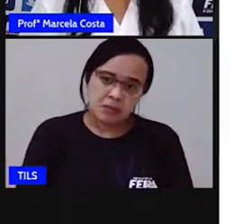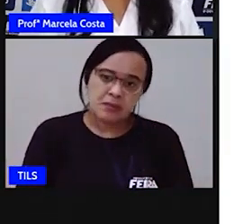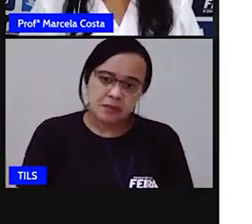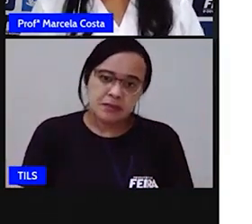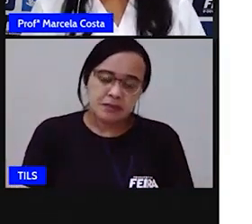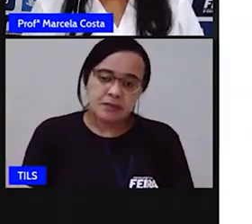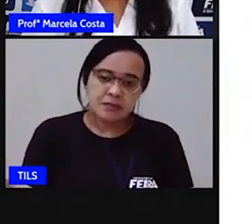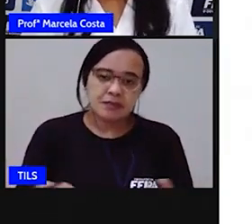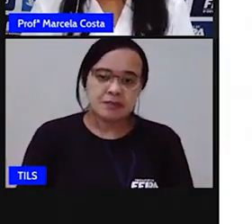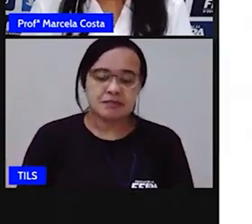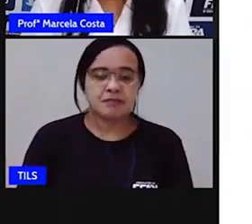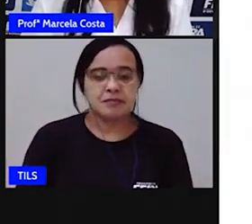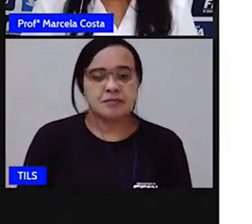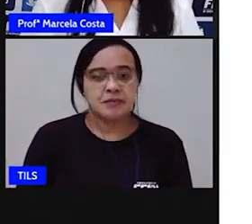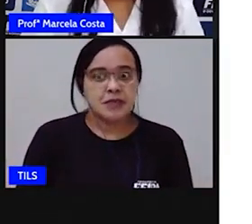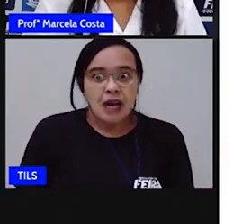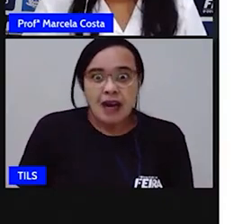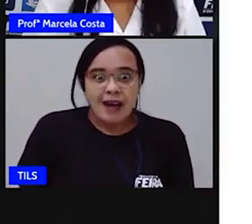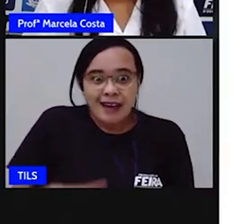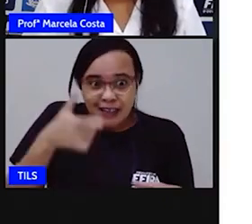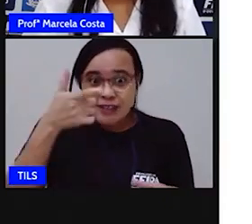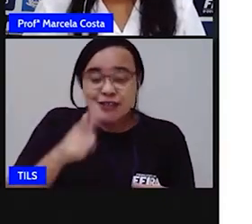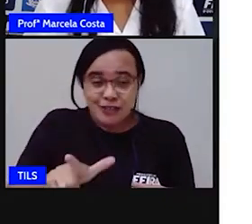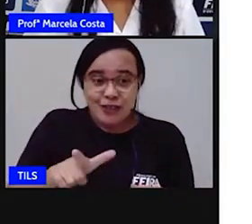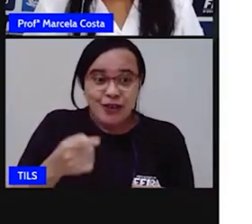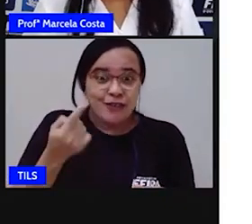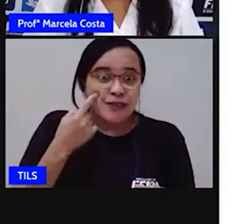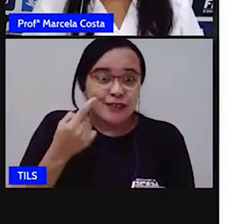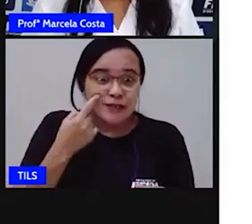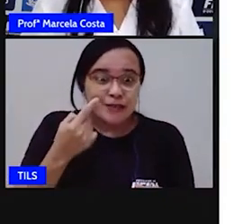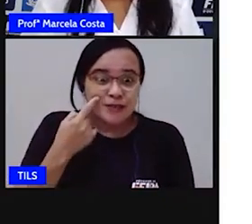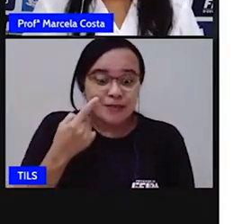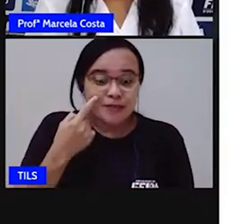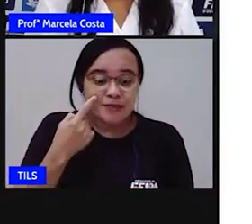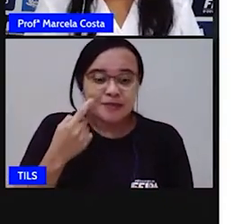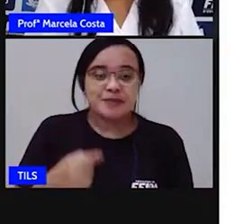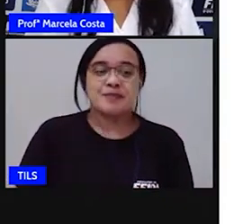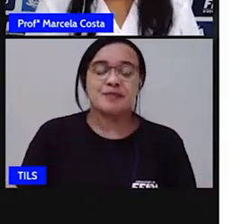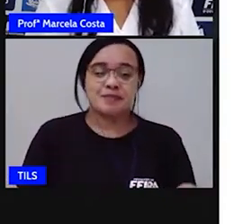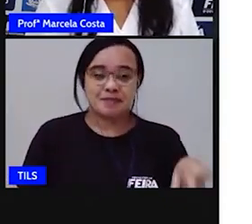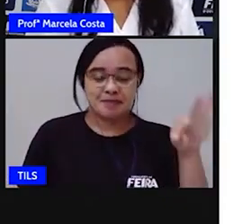Vou lhe dar outra oportunidade, Proione. Diga aí outra letra.